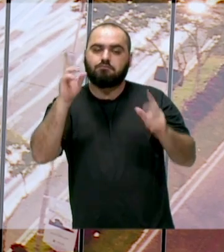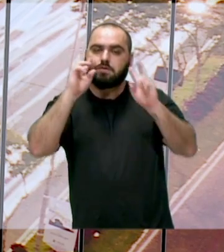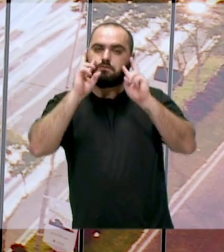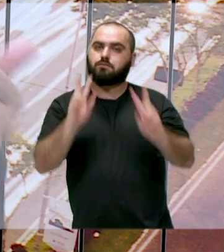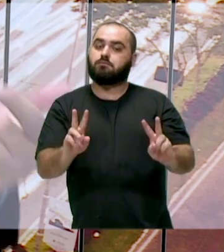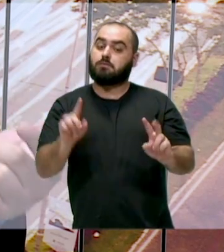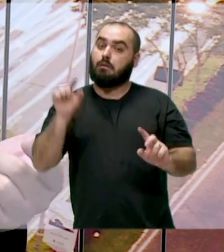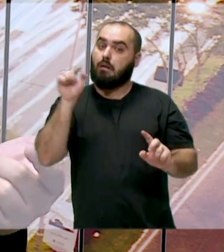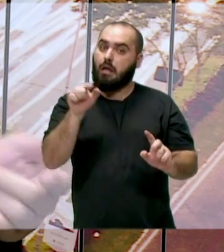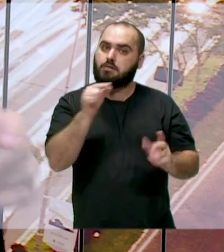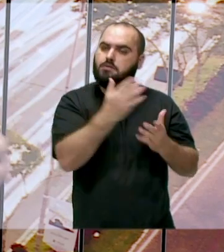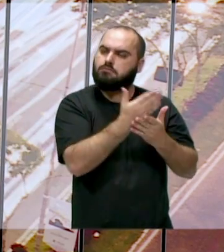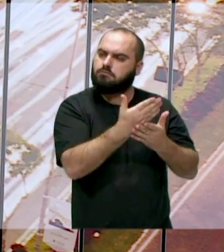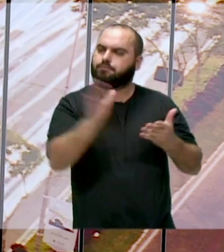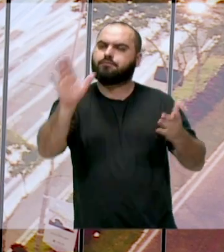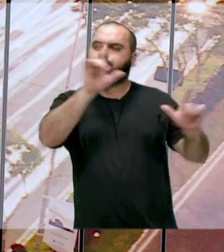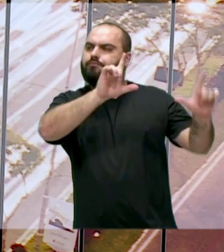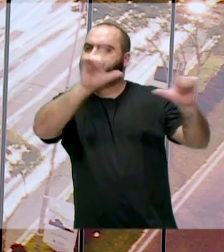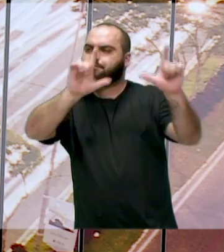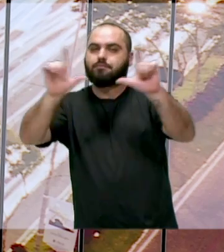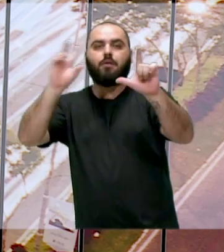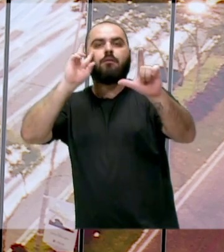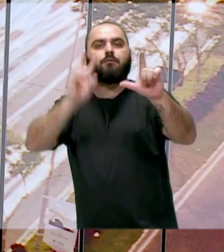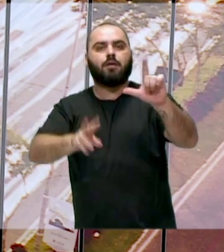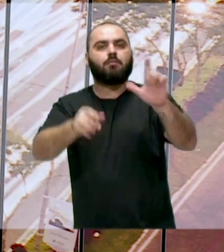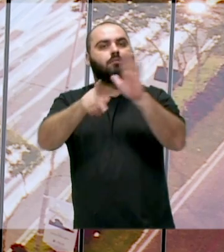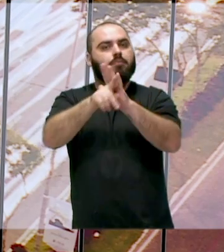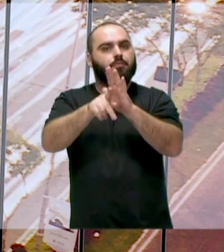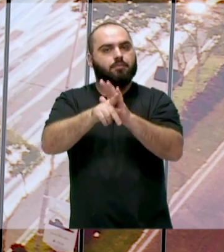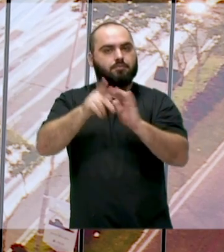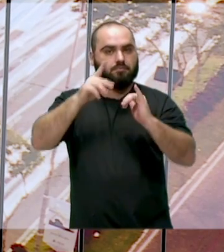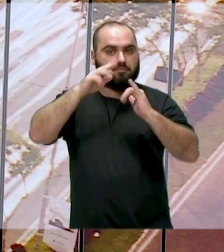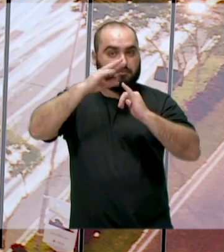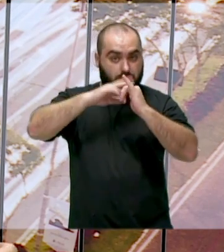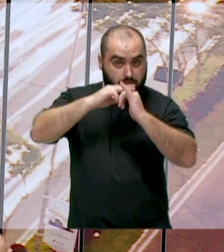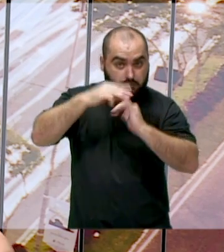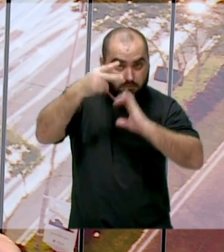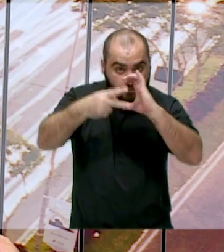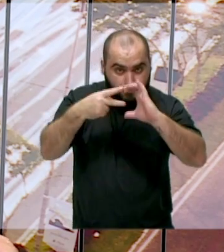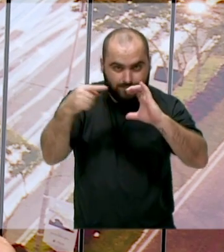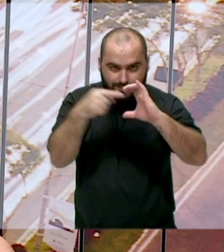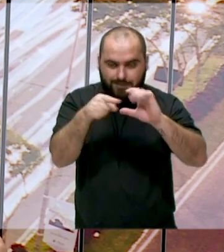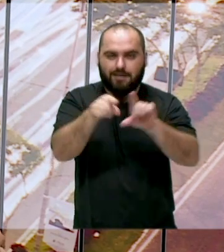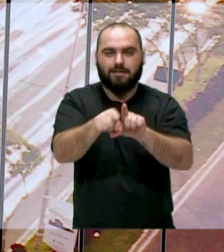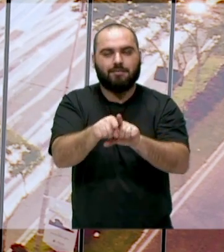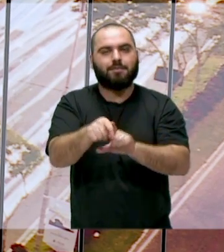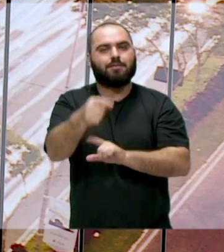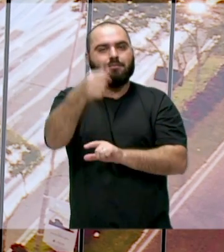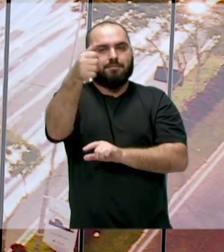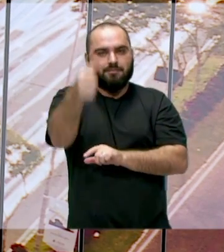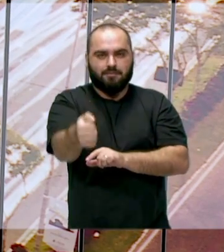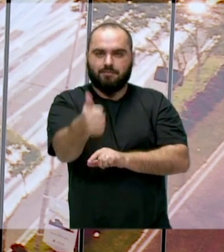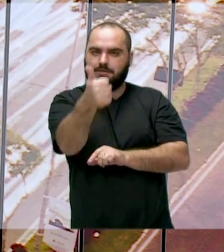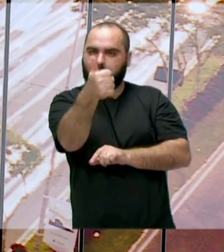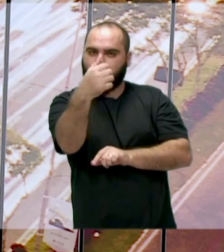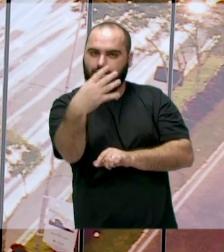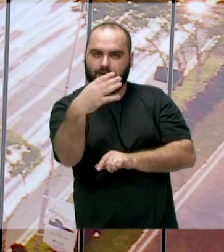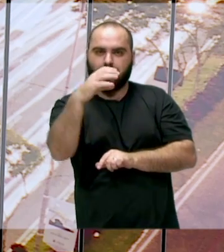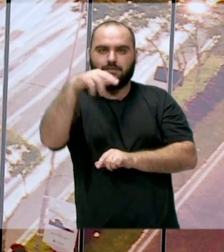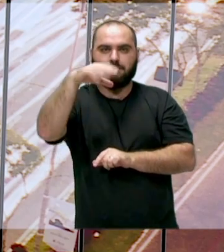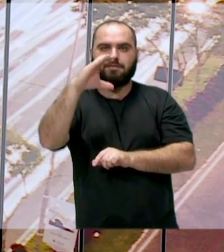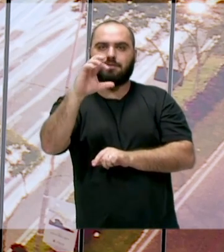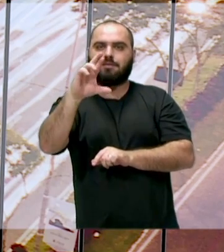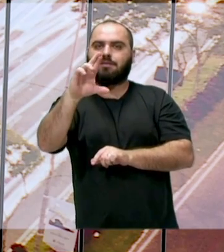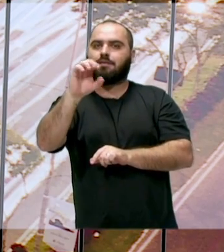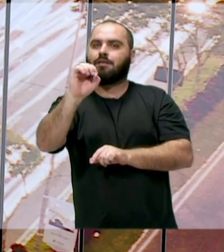este e outros programas estão disponíveis no canal da Câmara de Vereadores de Itajaí no YouTube e são transmitidos no canal